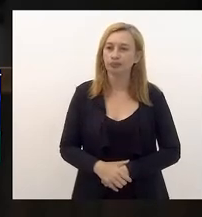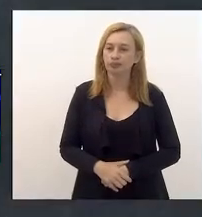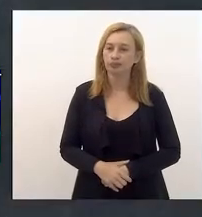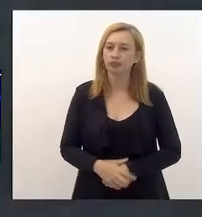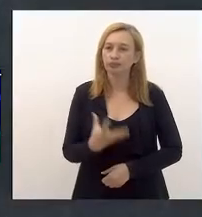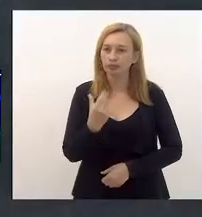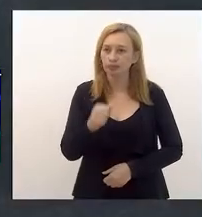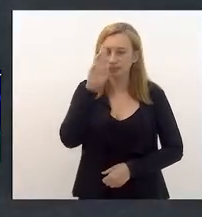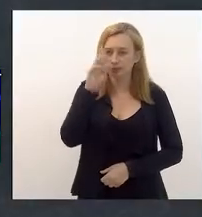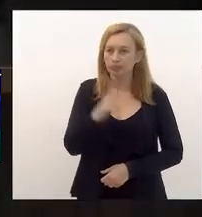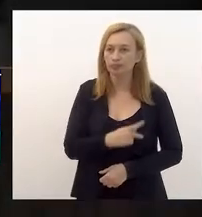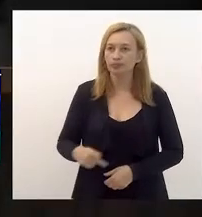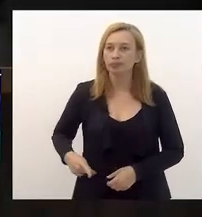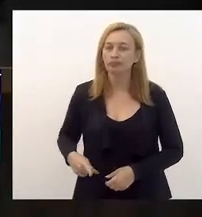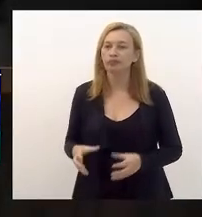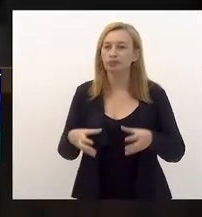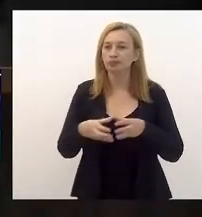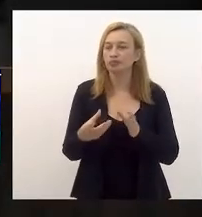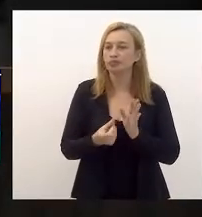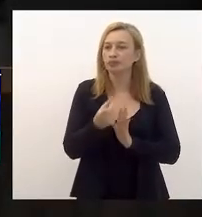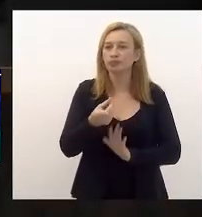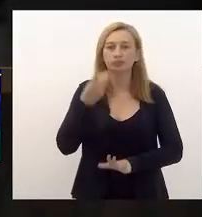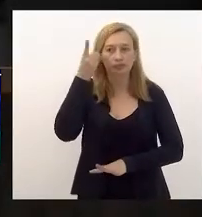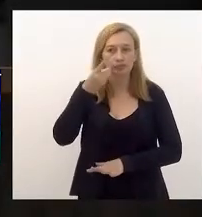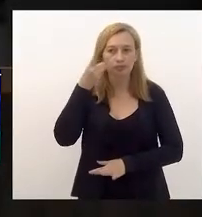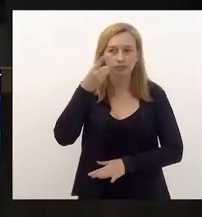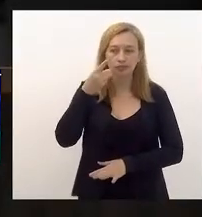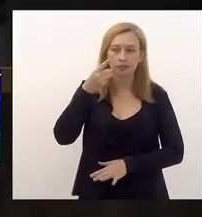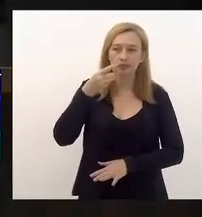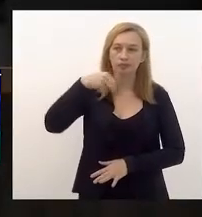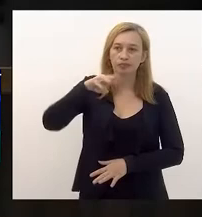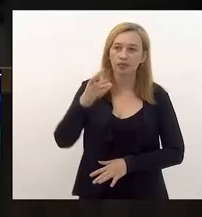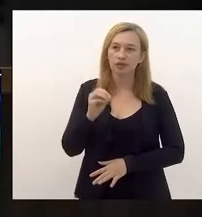Favorável, senhor presidente. Pela Comissão de Orçamento, deputado Márcio Canelo.